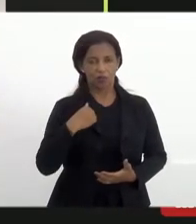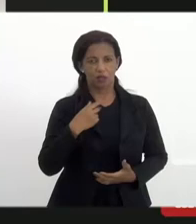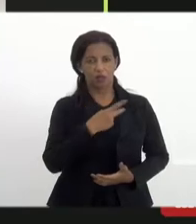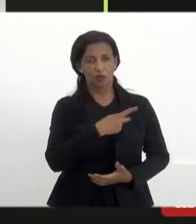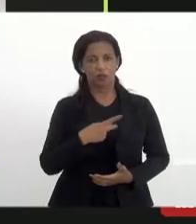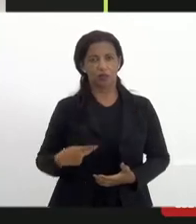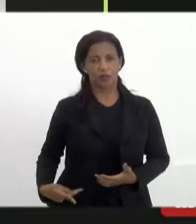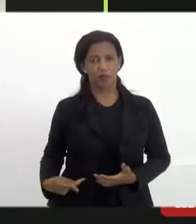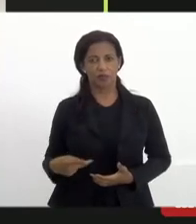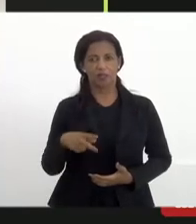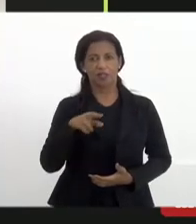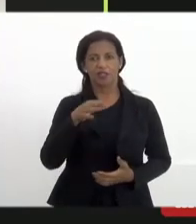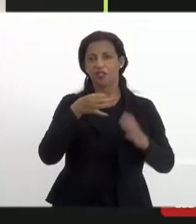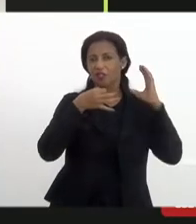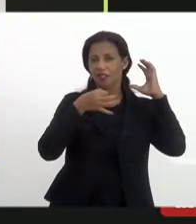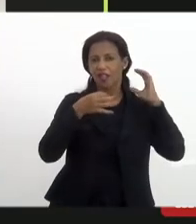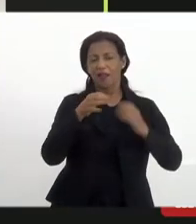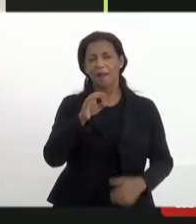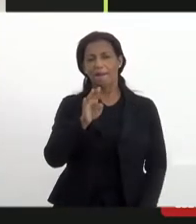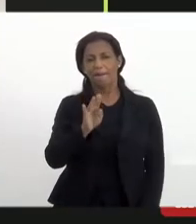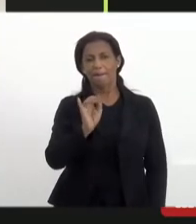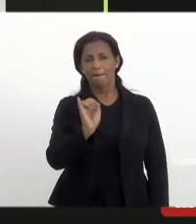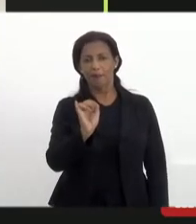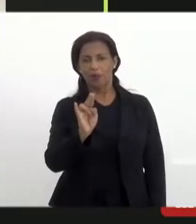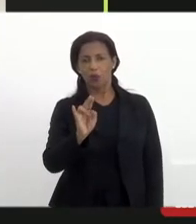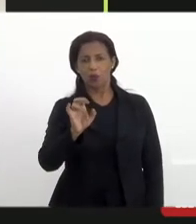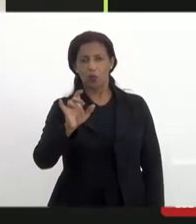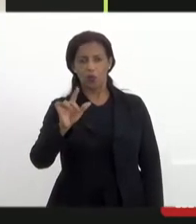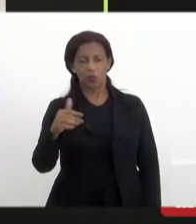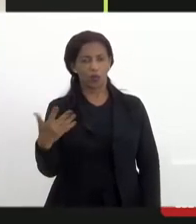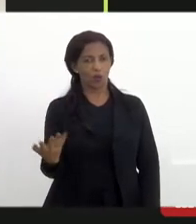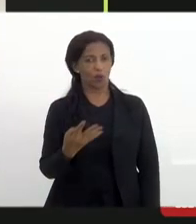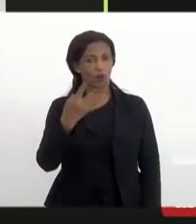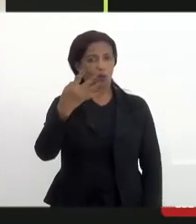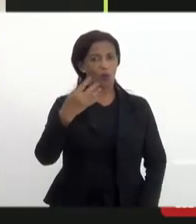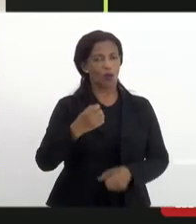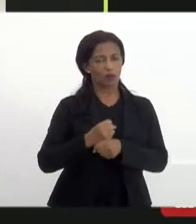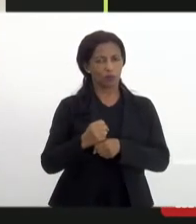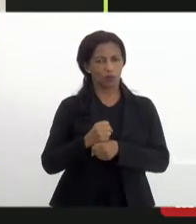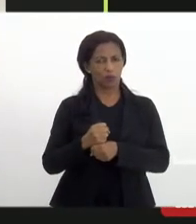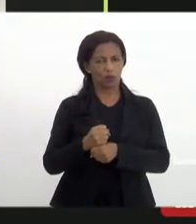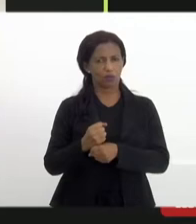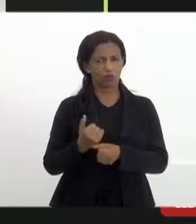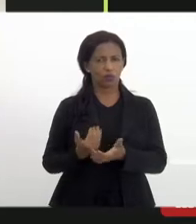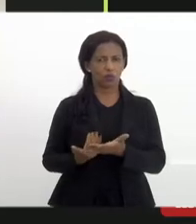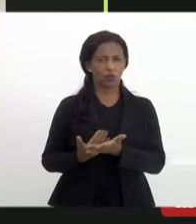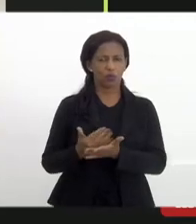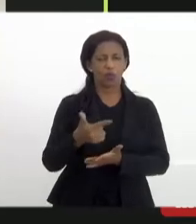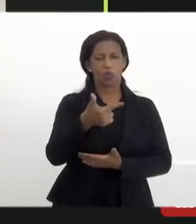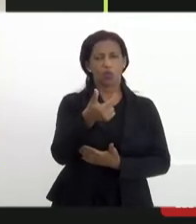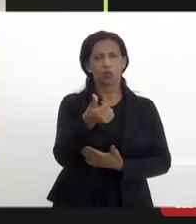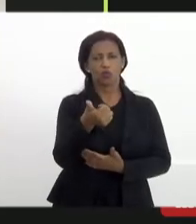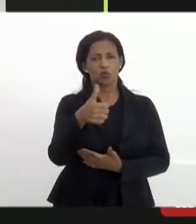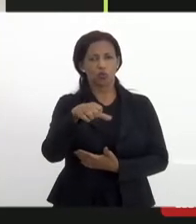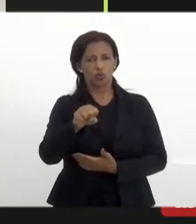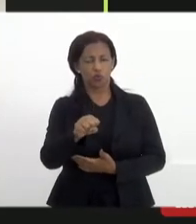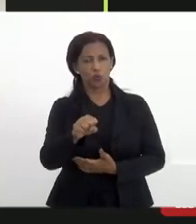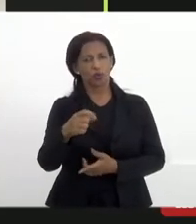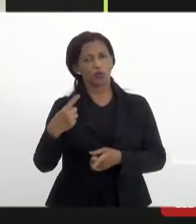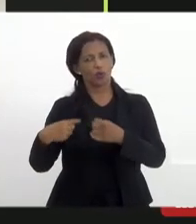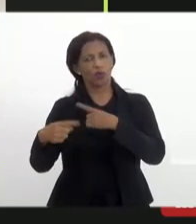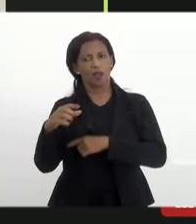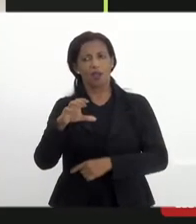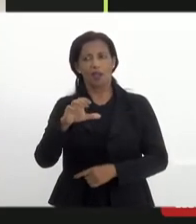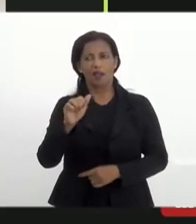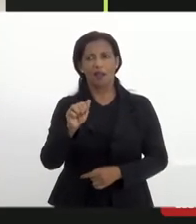Bicuda vai fazer agora quatro anos eu assumi 2018 né o antes era o Carlos Osório alguns aqui